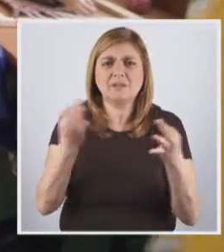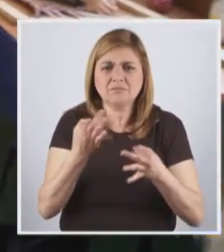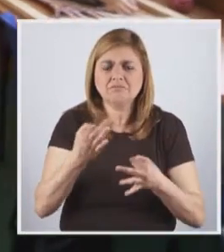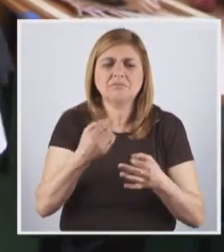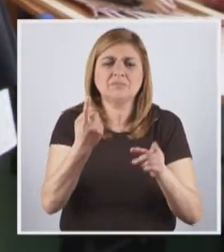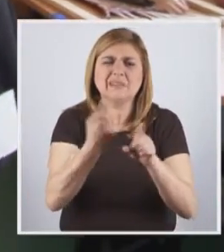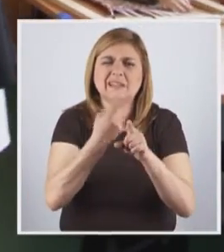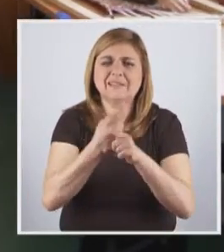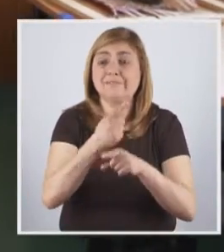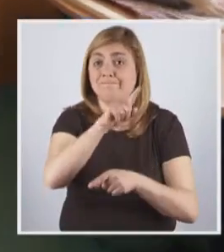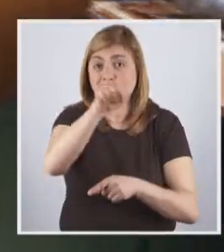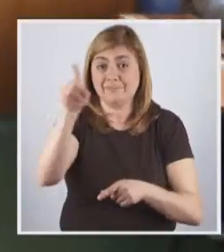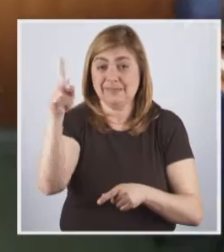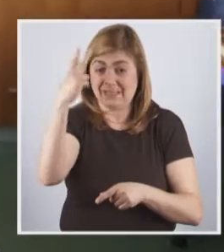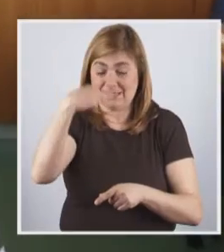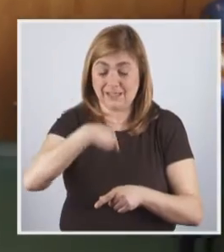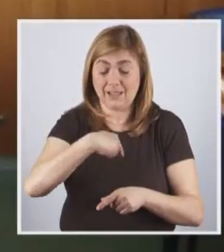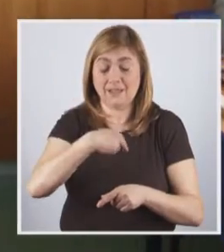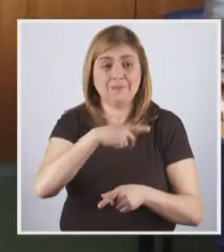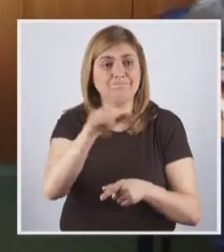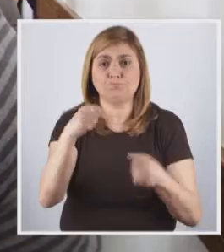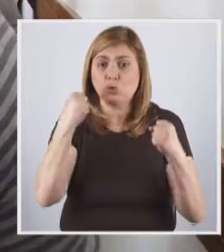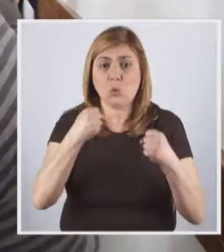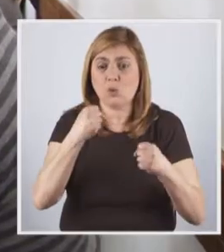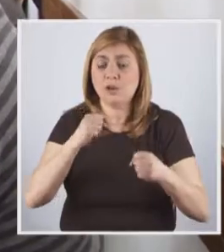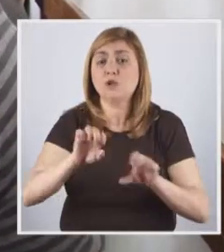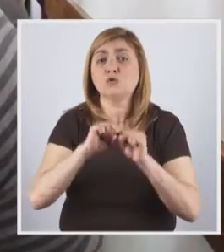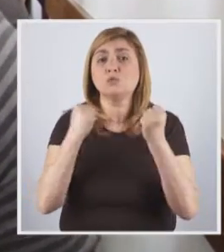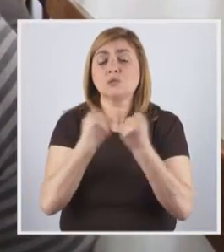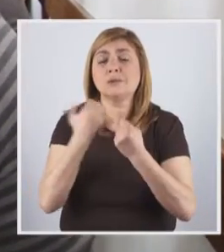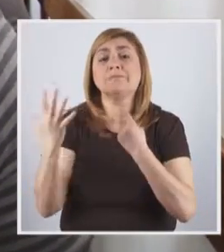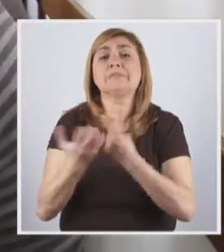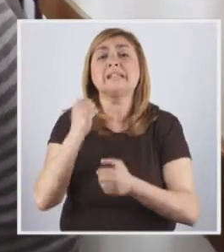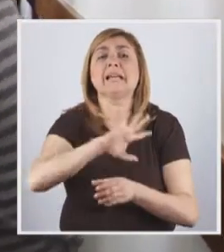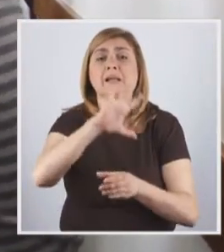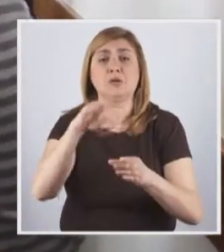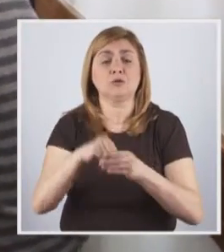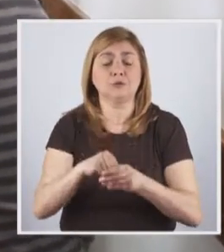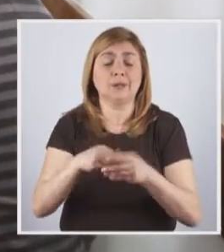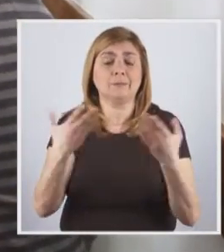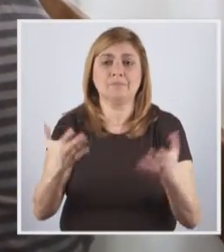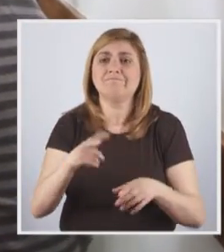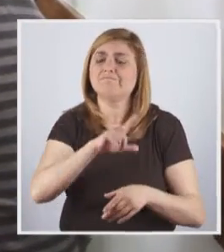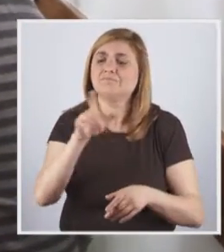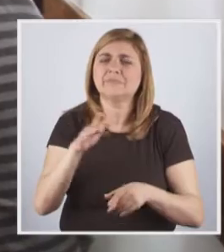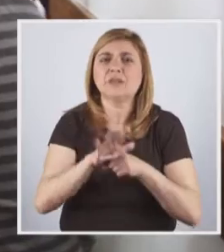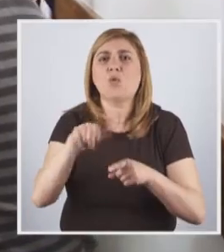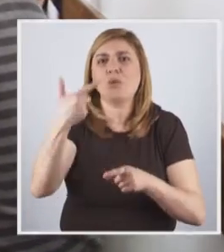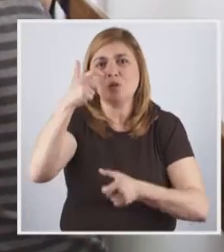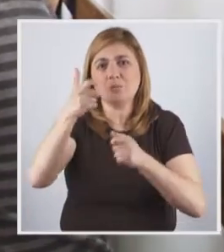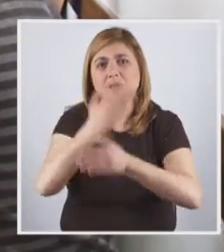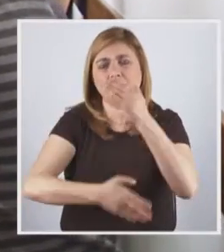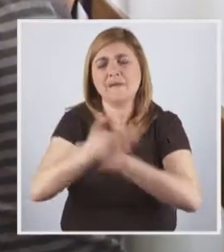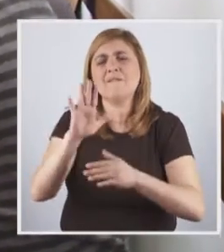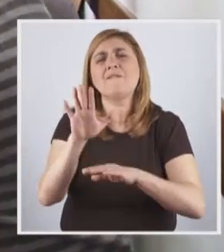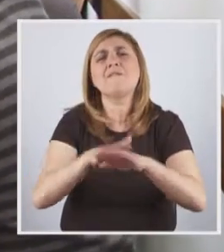abolir as diversas cegueiras que impedem a sociedade de alcançar a inclusão e assim inspirar outras pessoas com deficiência a